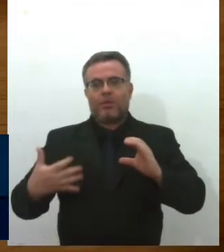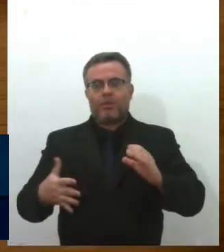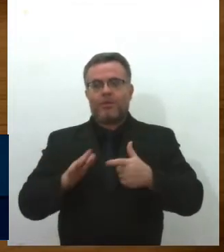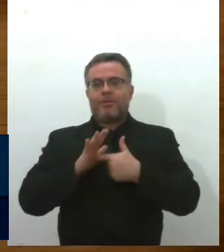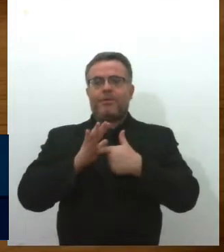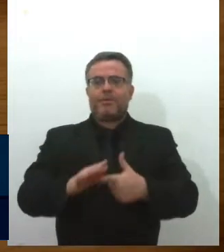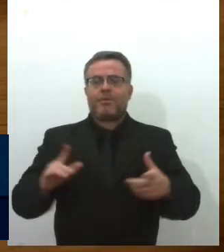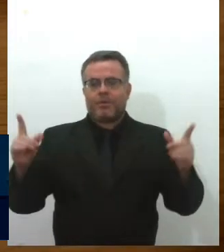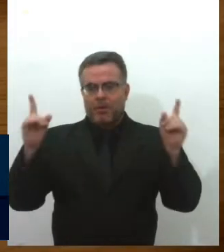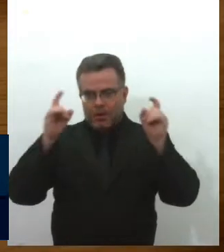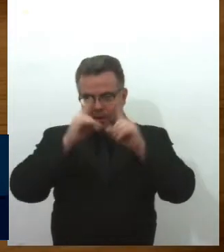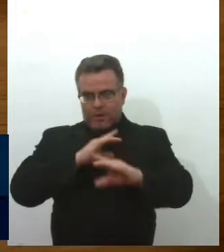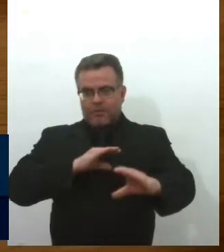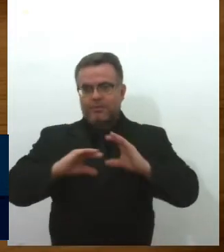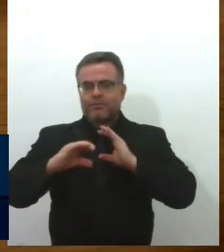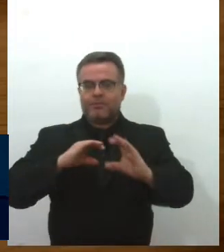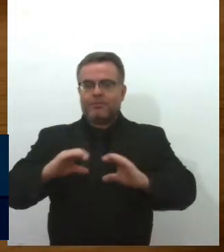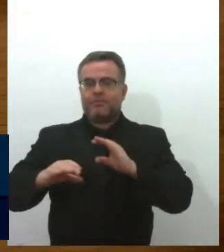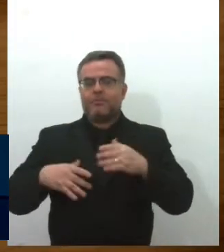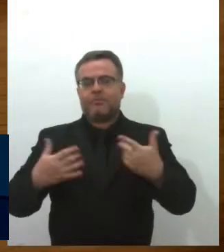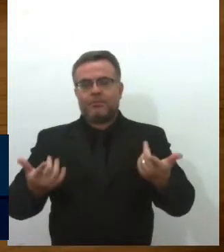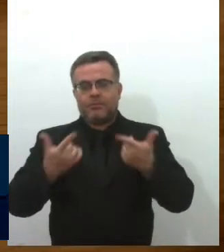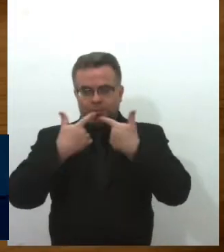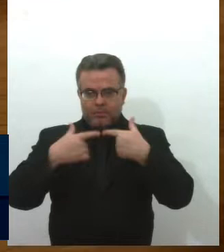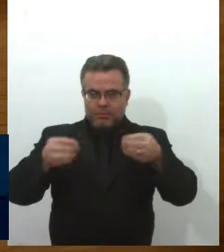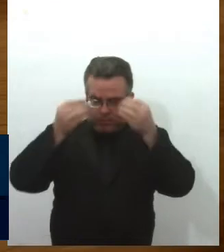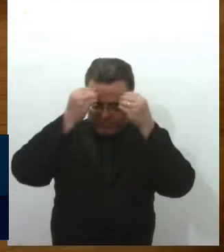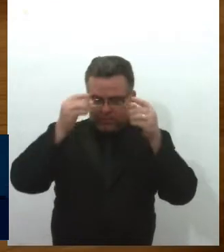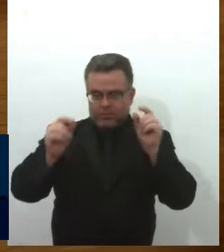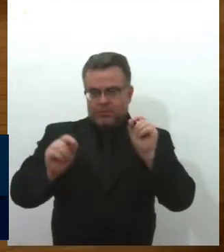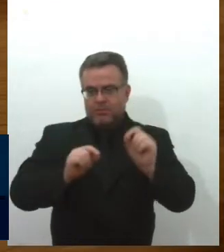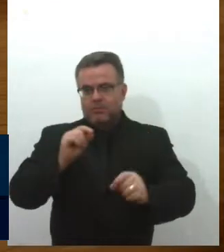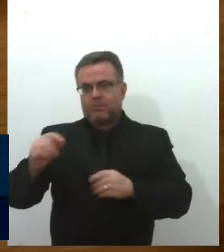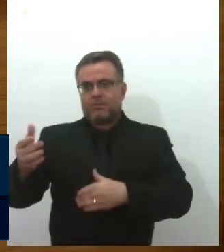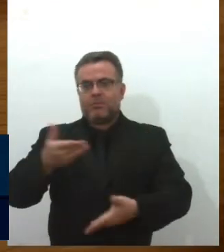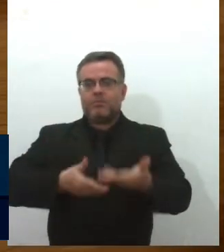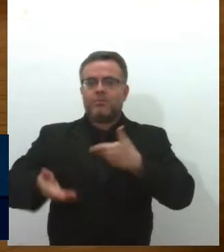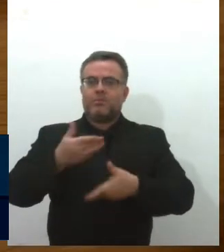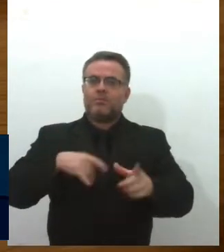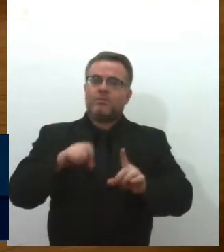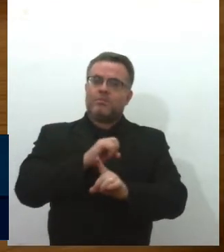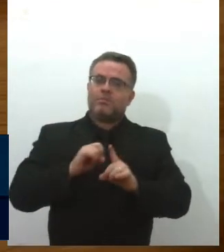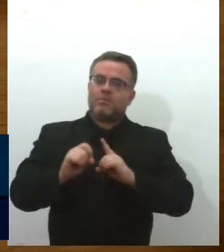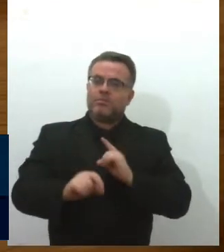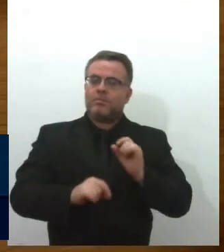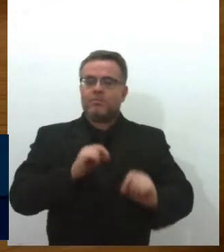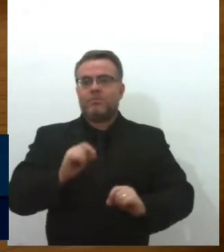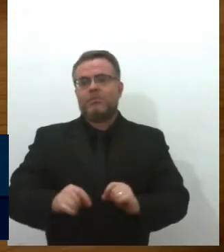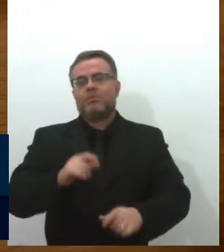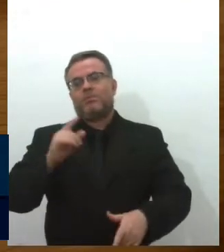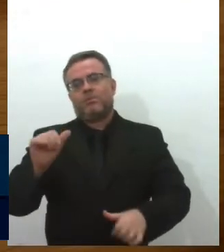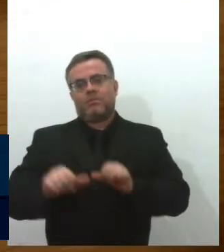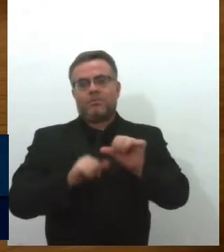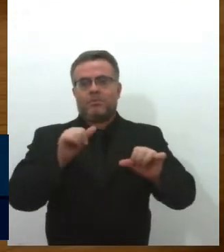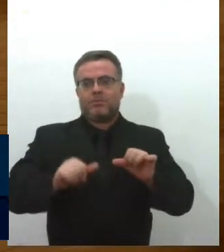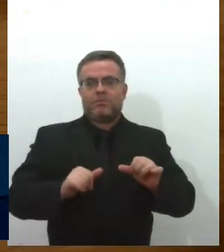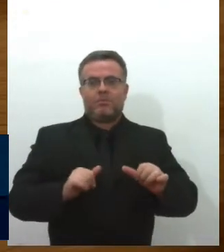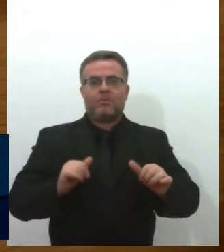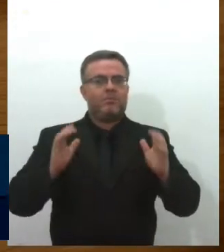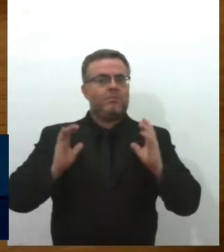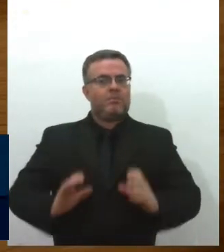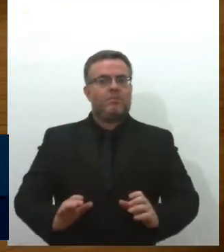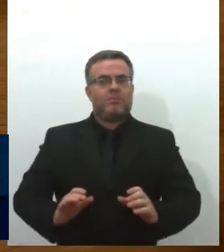significativas na comunicação e na interação social, além de alterações de comportamento